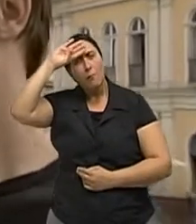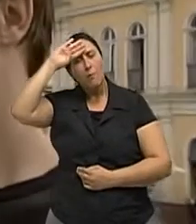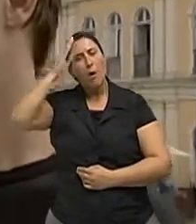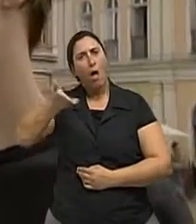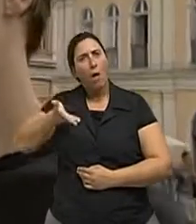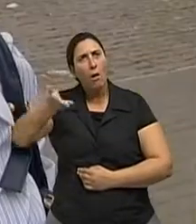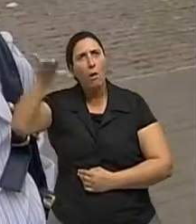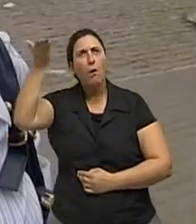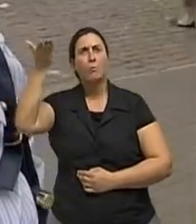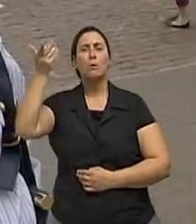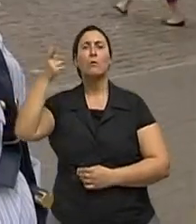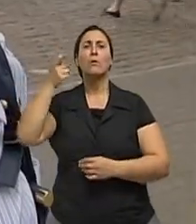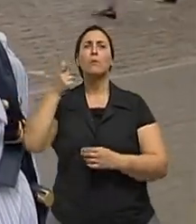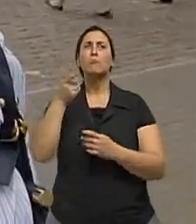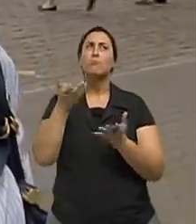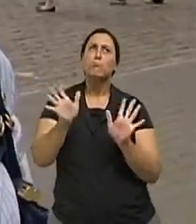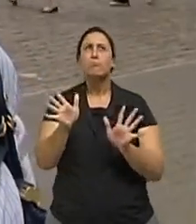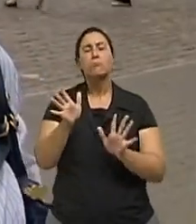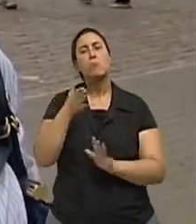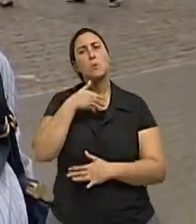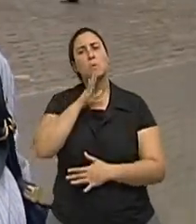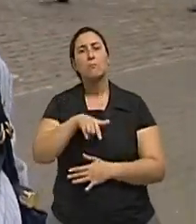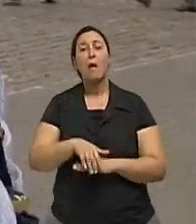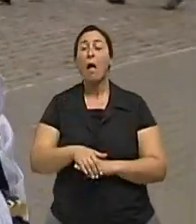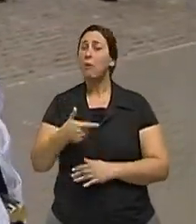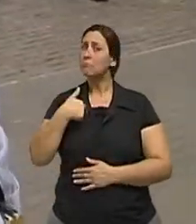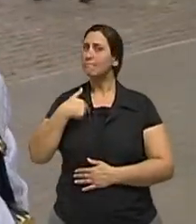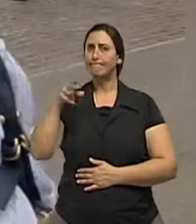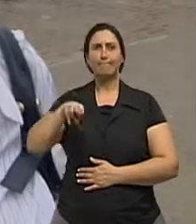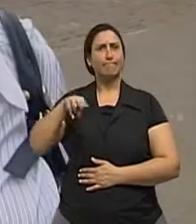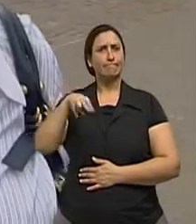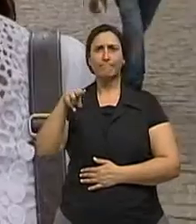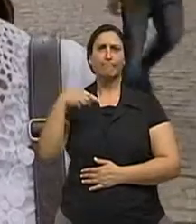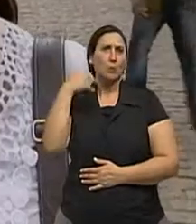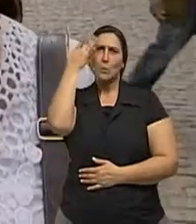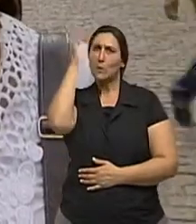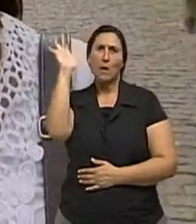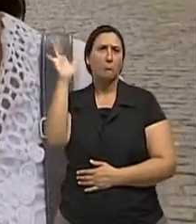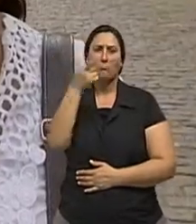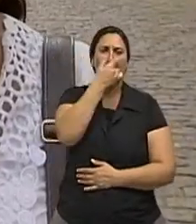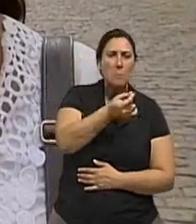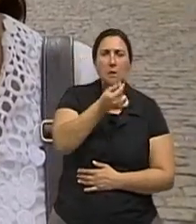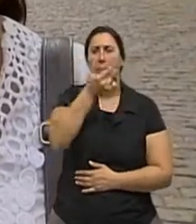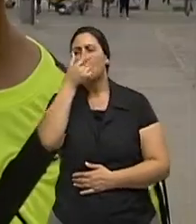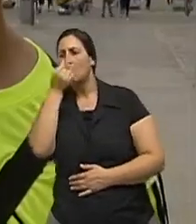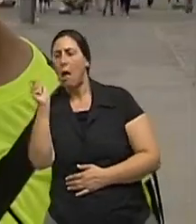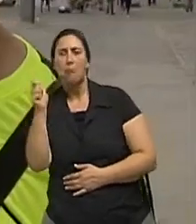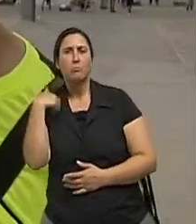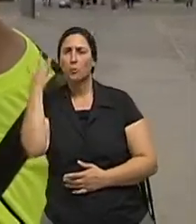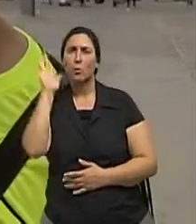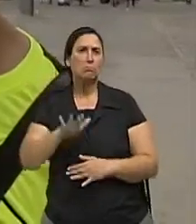É basicamente isso que eu sei. Olha, eu não sei porque eu nunca tive nenhuma das duas. Não, não, não conheço.